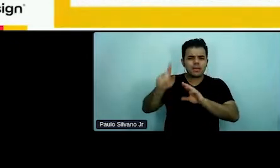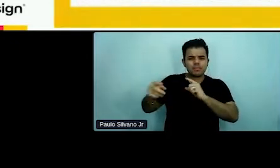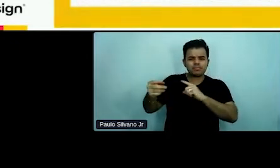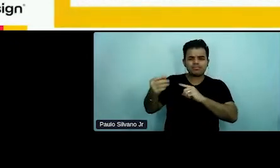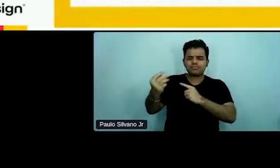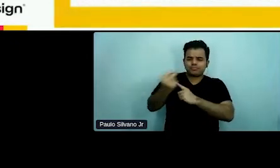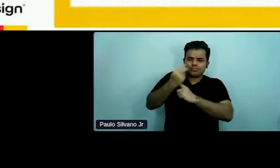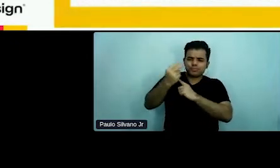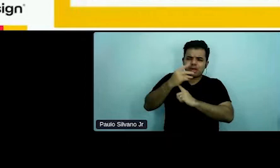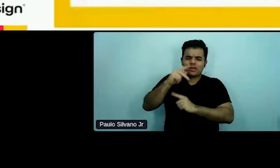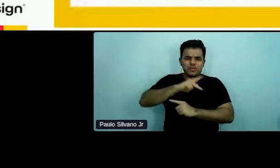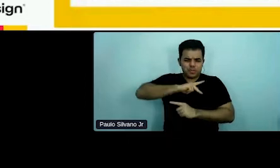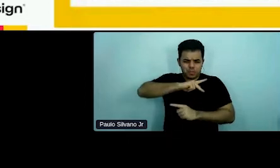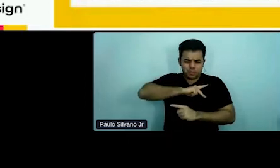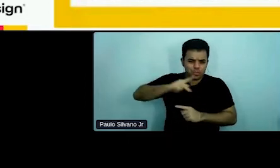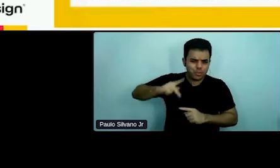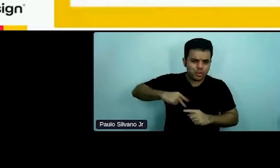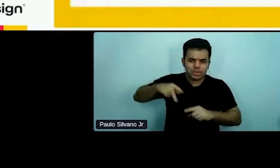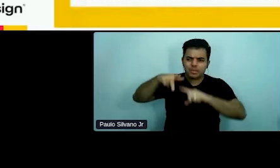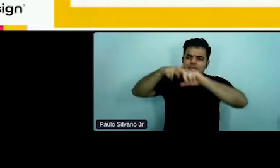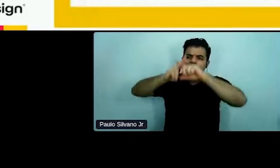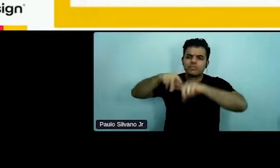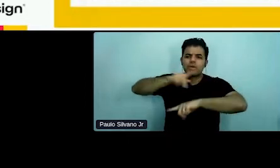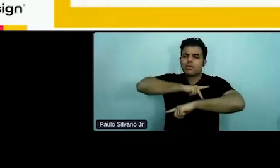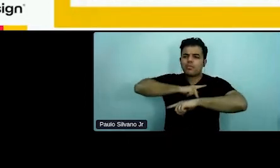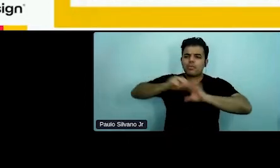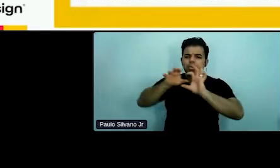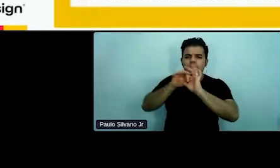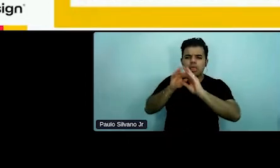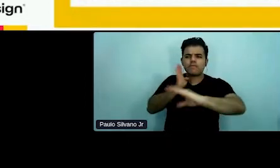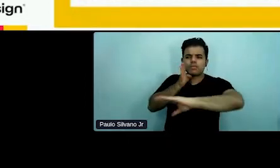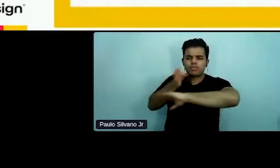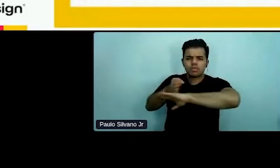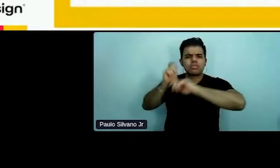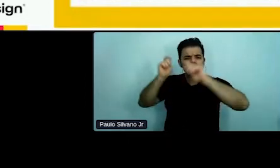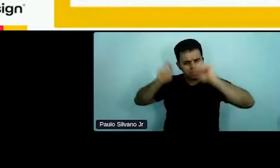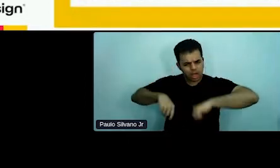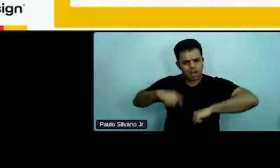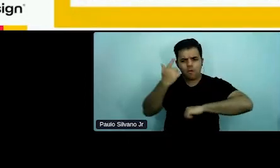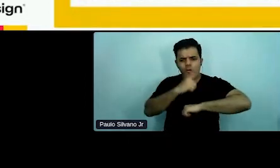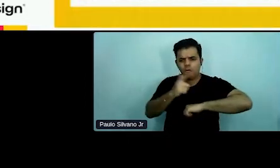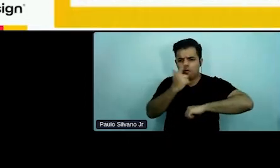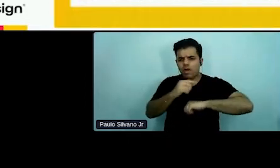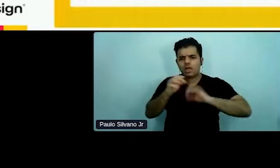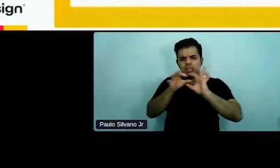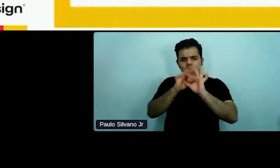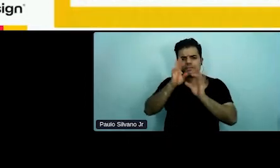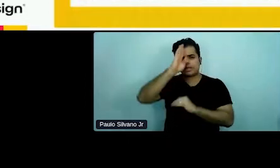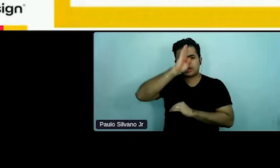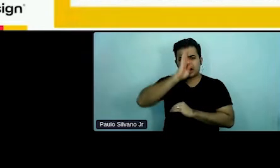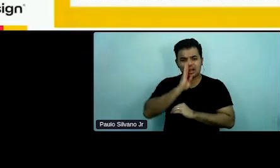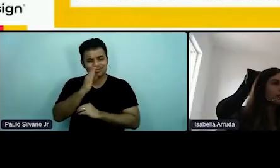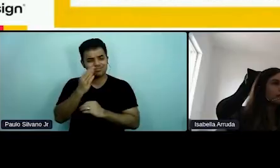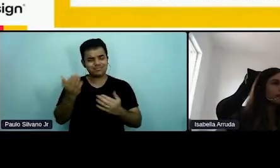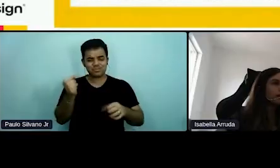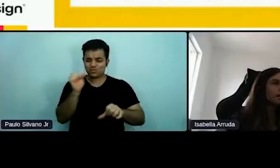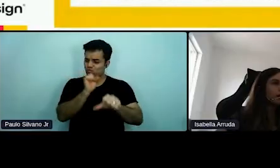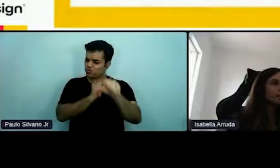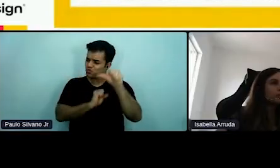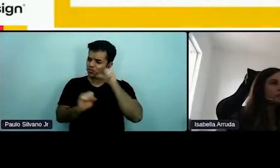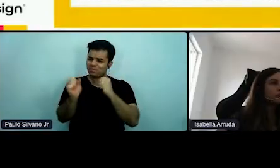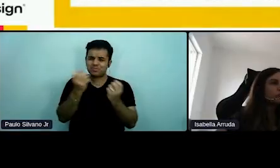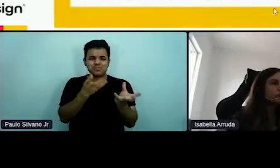de quais são os serviços públicos a que ela tem direito, a que ela pode acessar. Então, muita coisa pode ser mudada